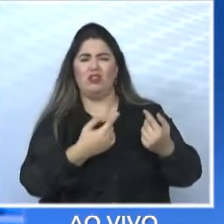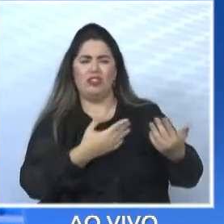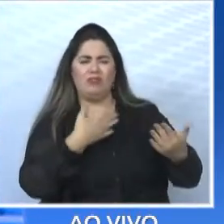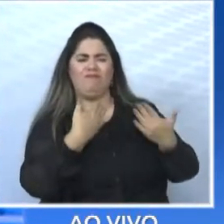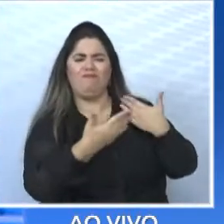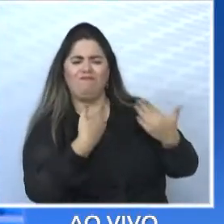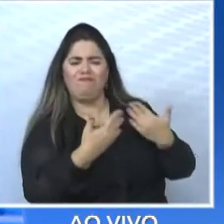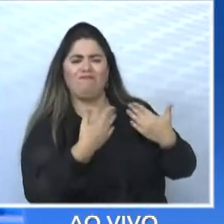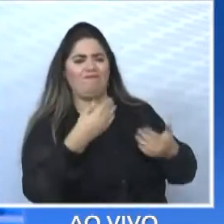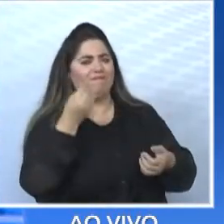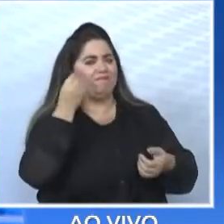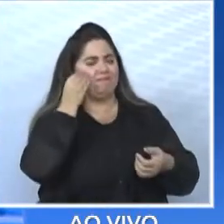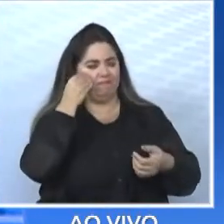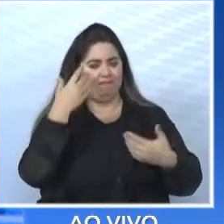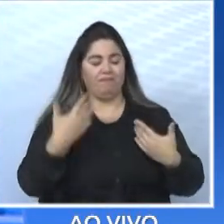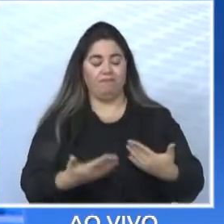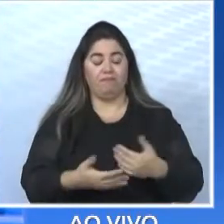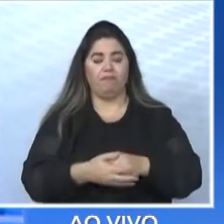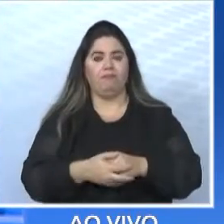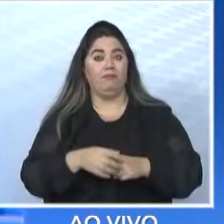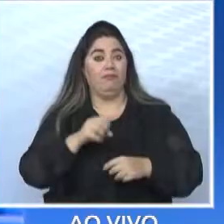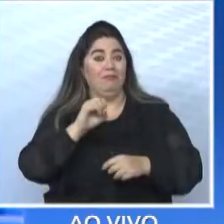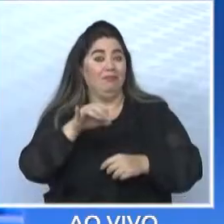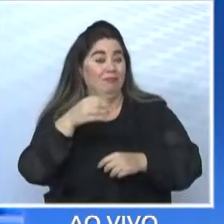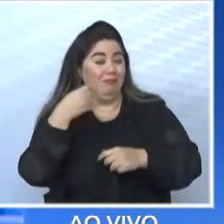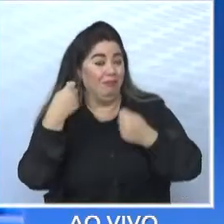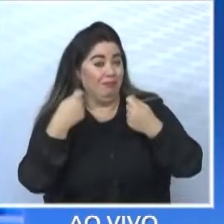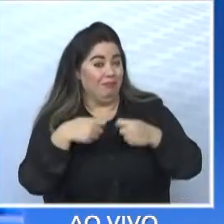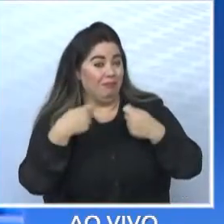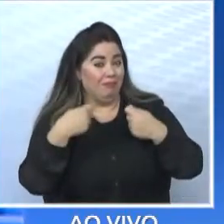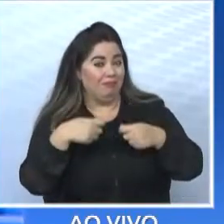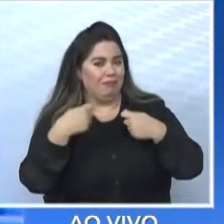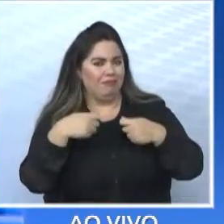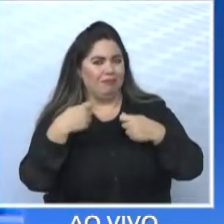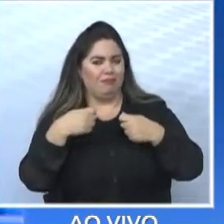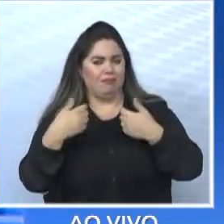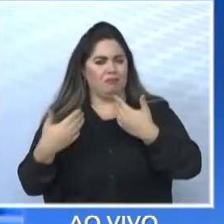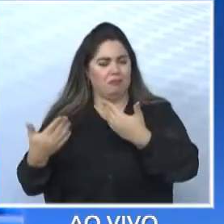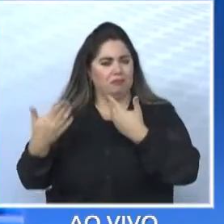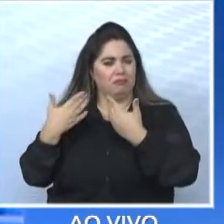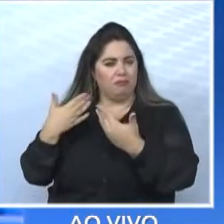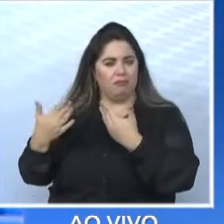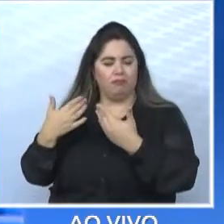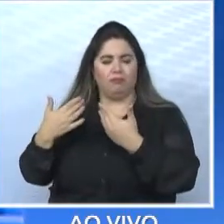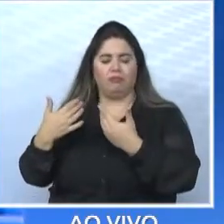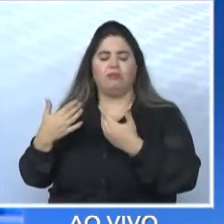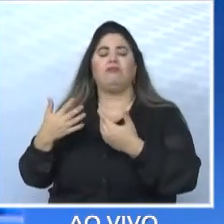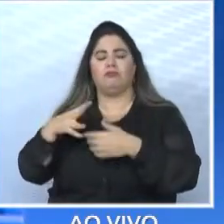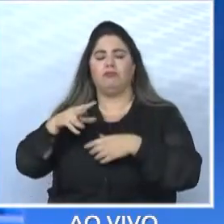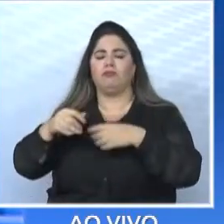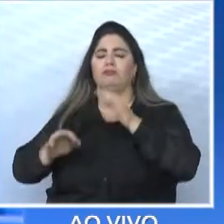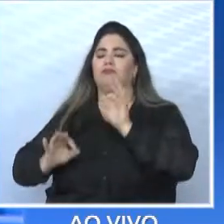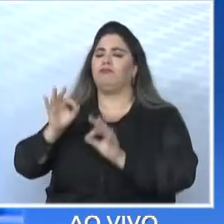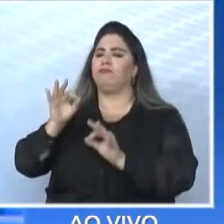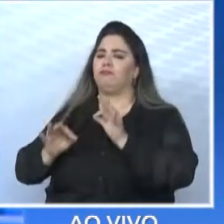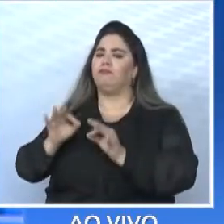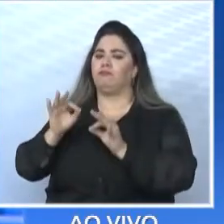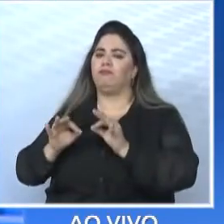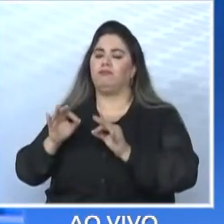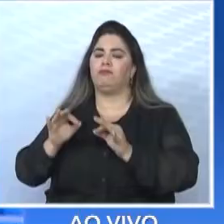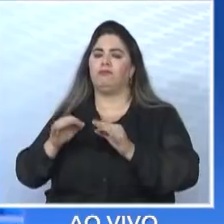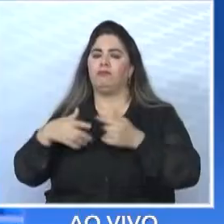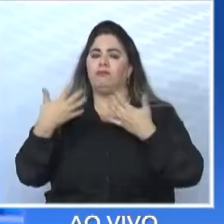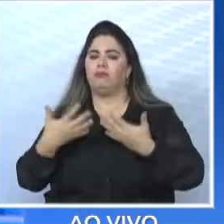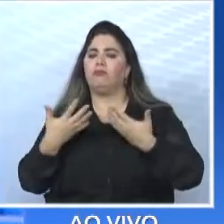Se a gente precisar, nessa negociação, a gente entra na justiça para fazer, cumprir algumas coisas que a gente entende que precisa